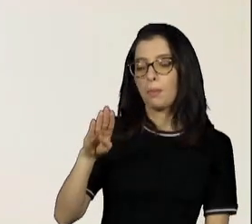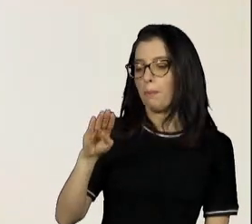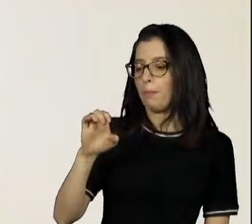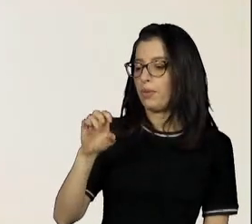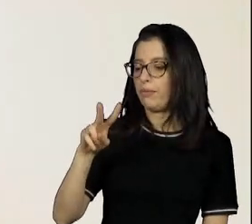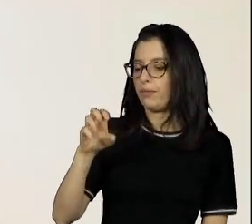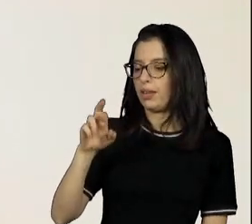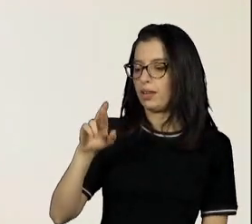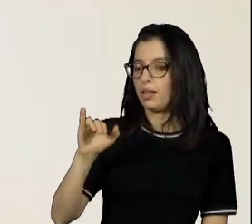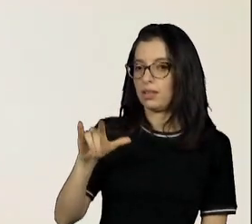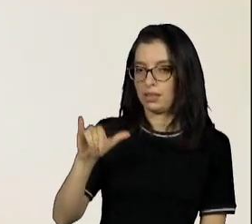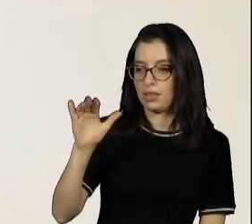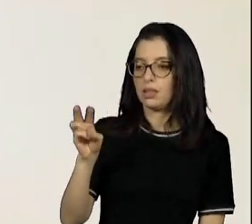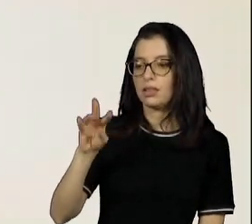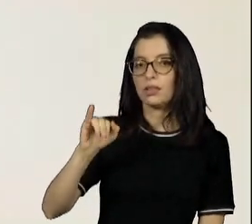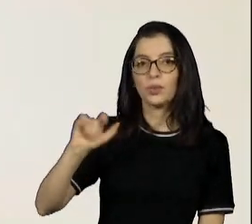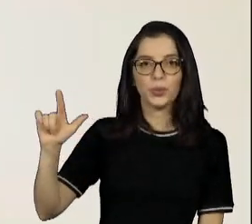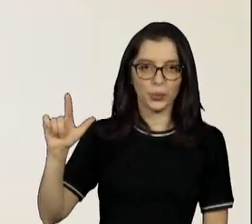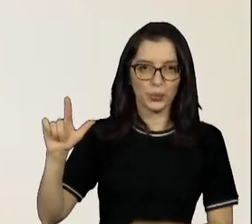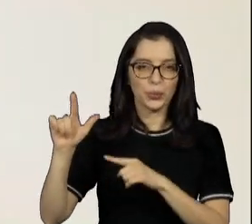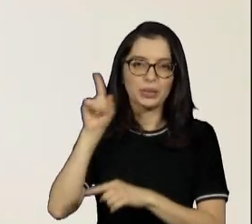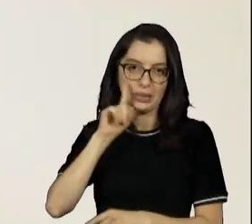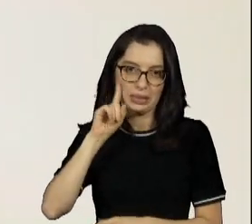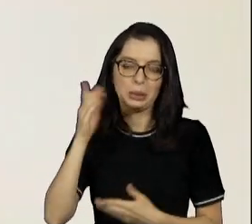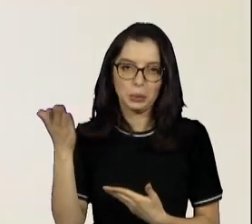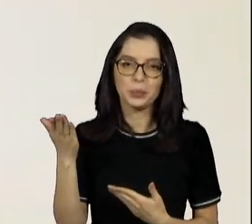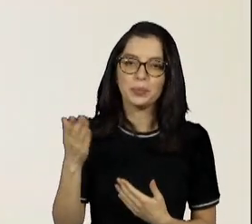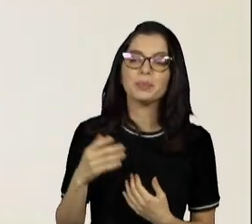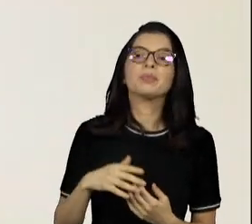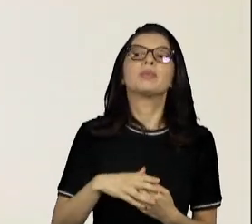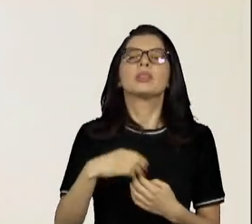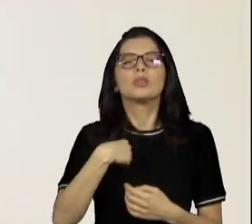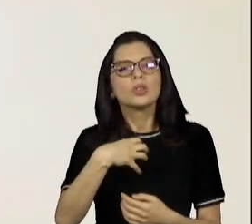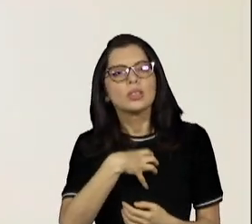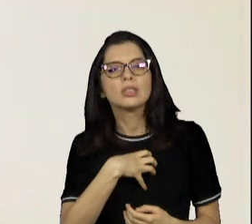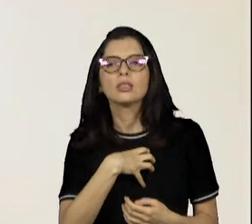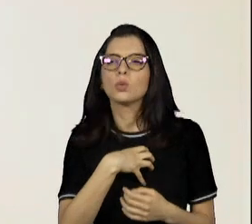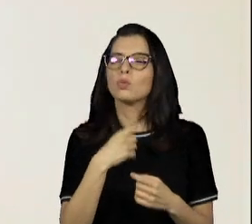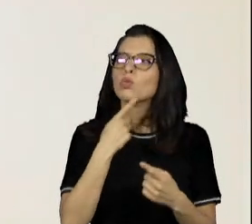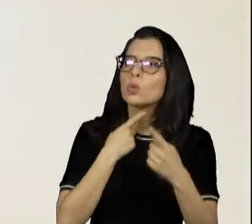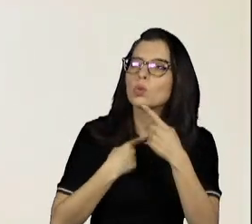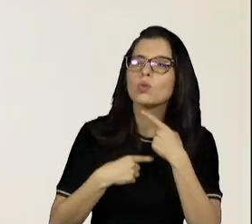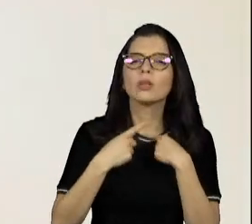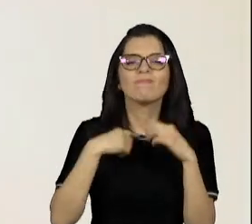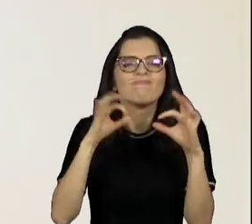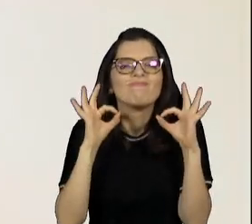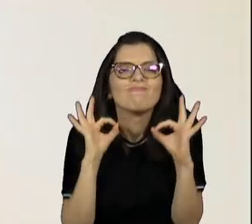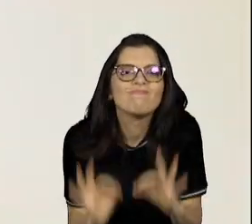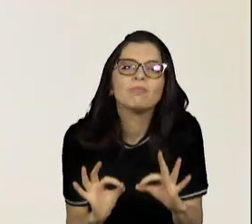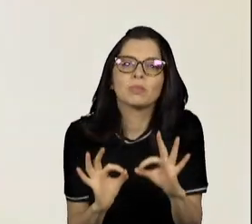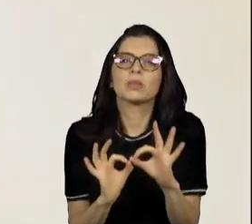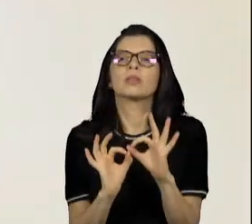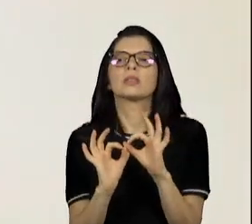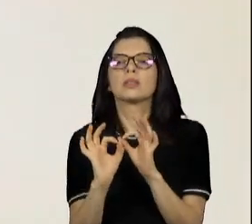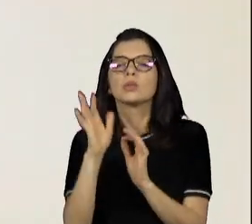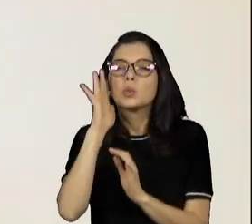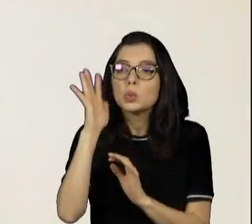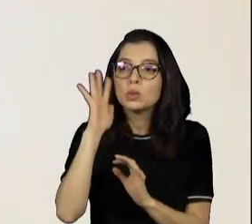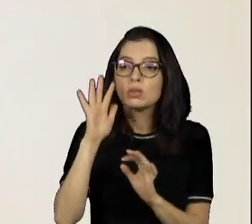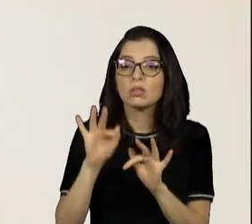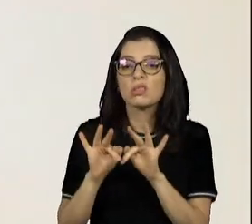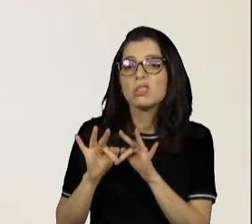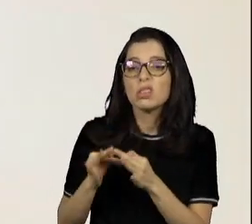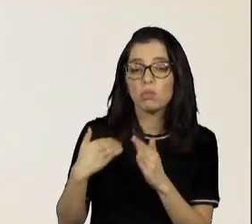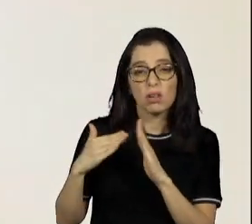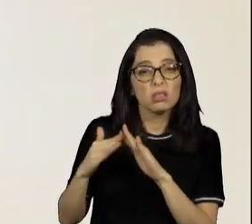realmente senti que quando a gente deseja muito, uma coisa acontece, porque imagina eu no subúrbio me